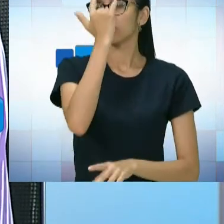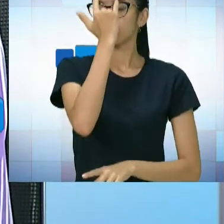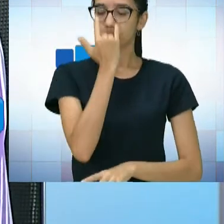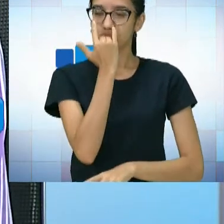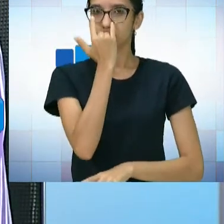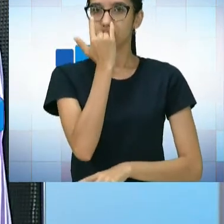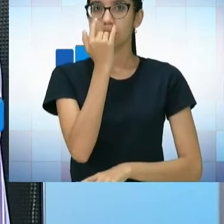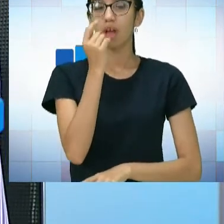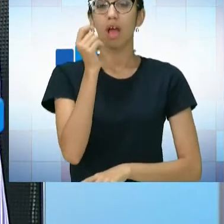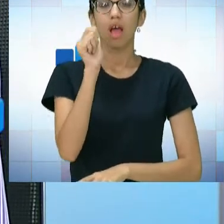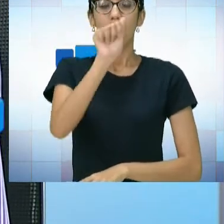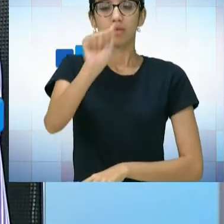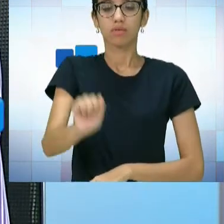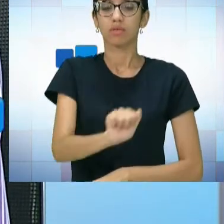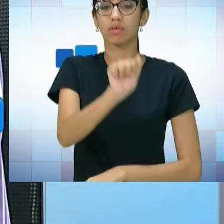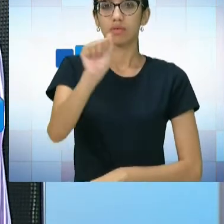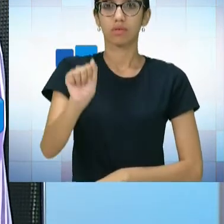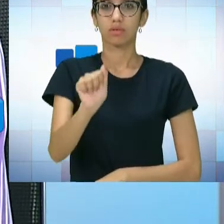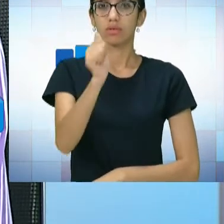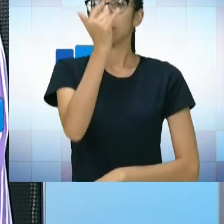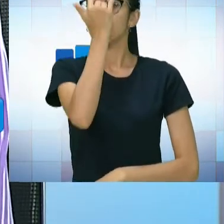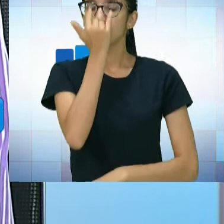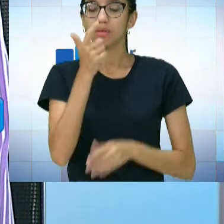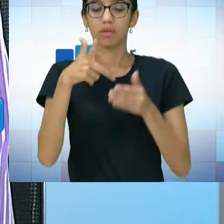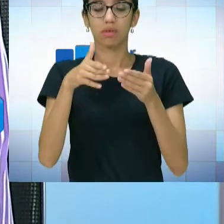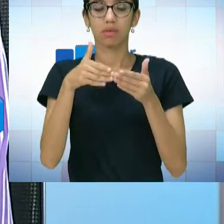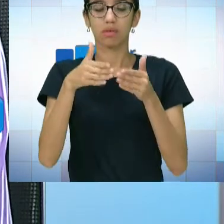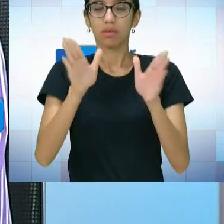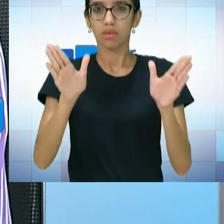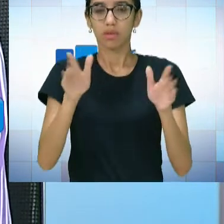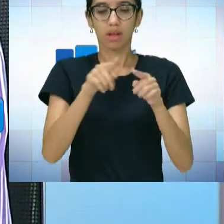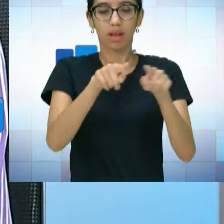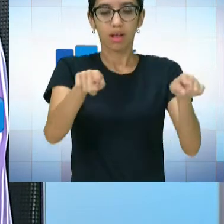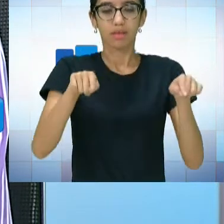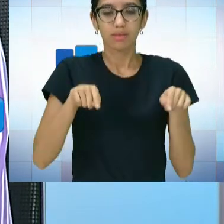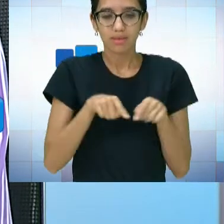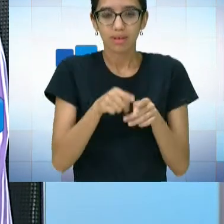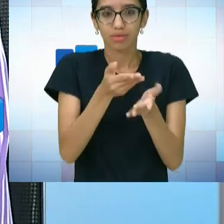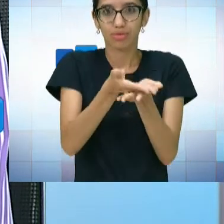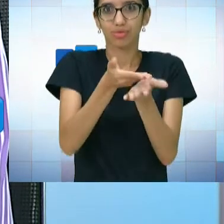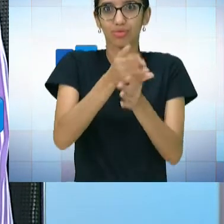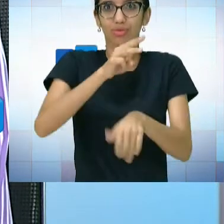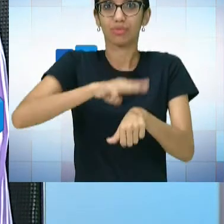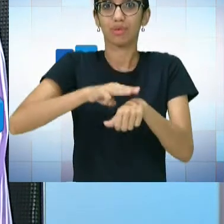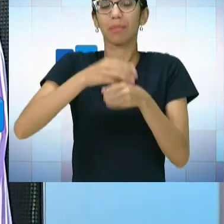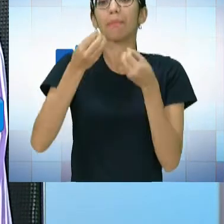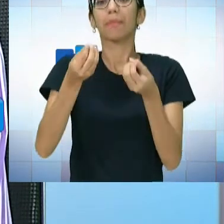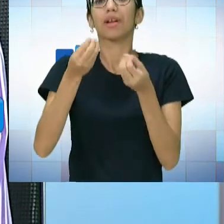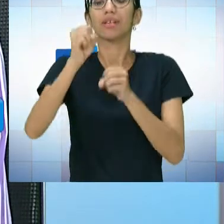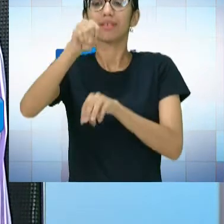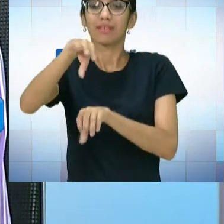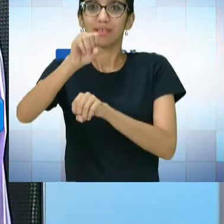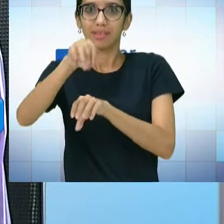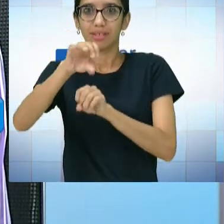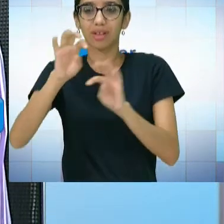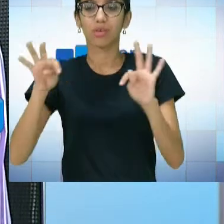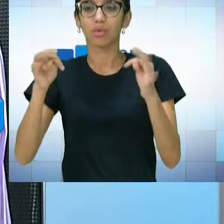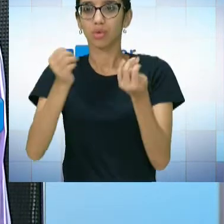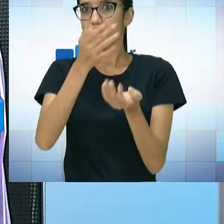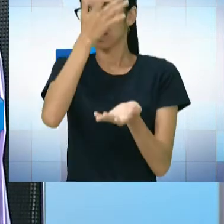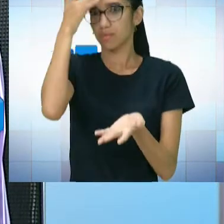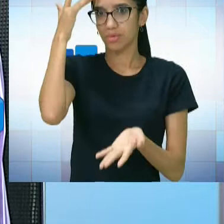A Associação dos Cegos inaugurou o Laboratório de Matemática para ensinar essas pessoas